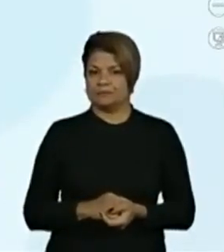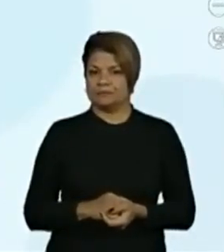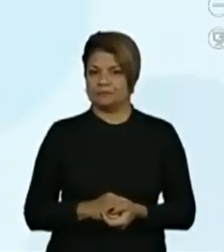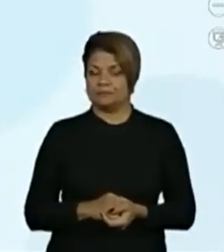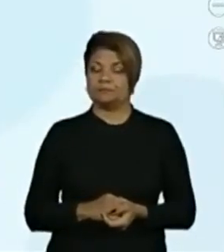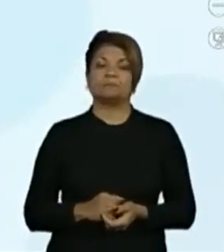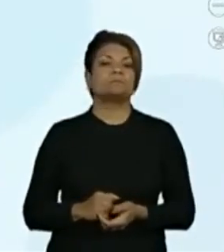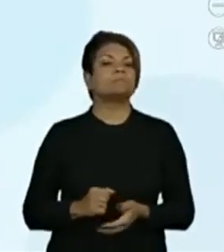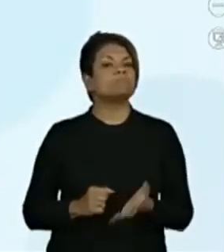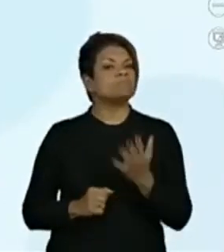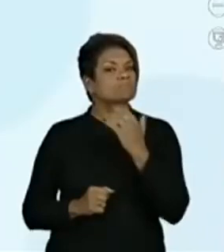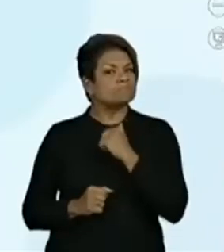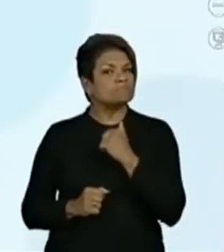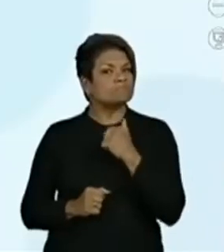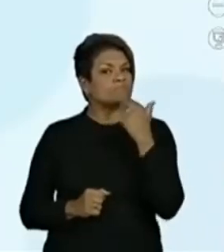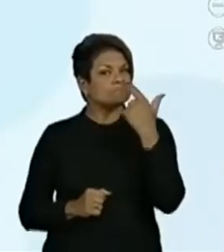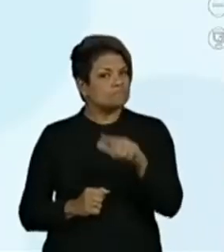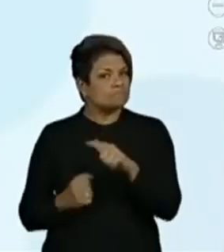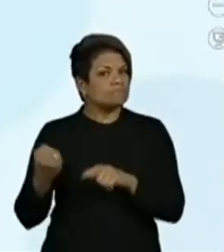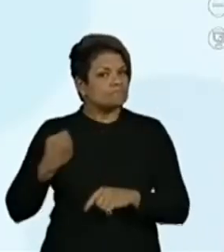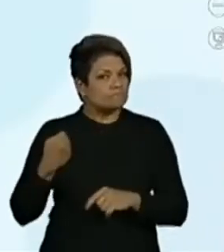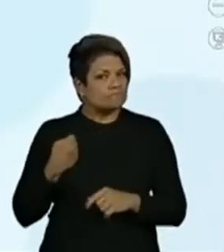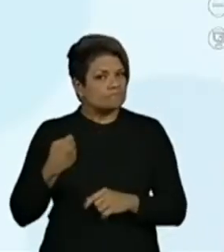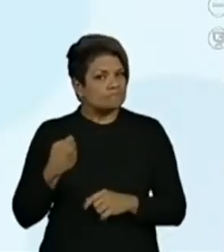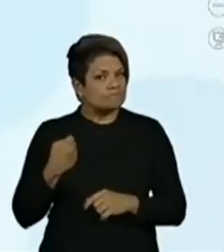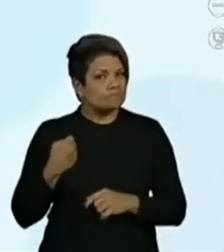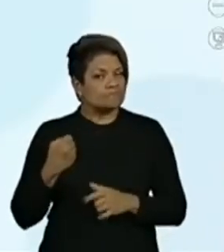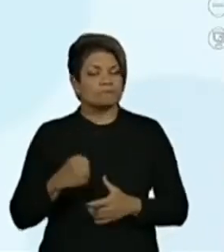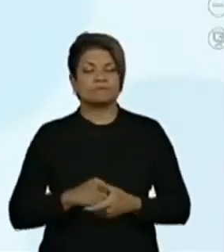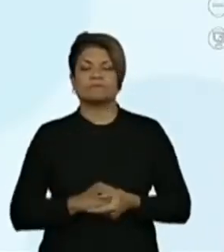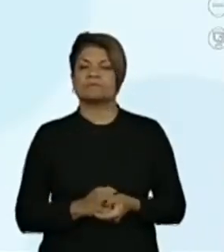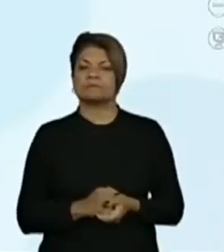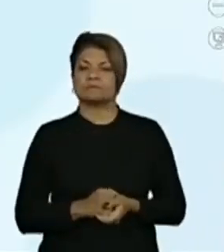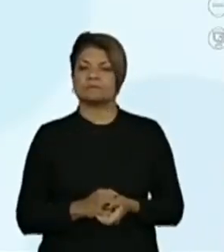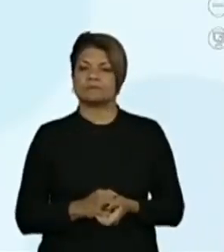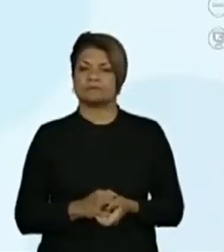Vamos, então, ver os demais números que estão aqui.